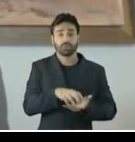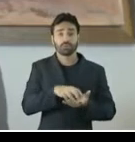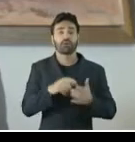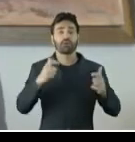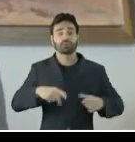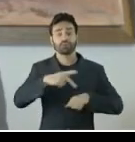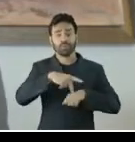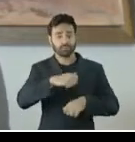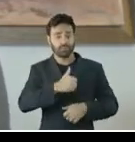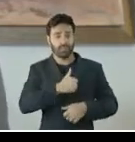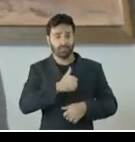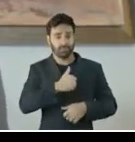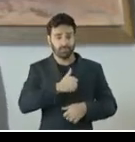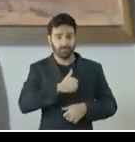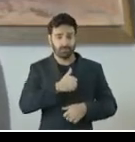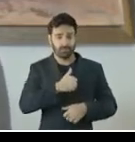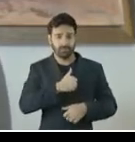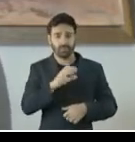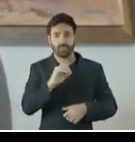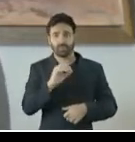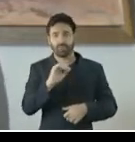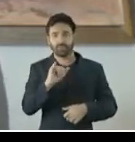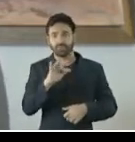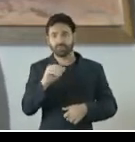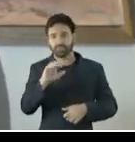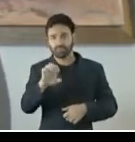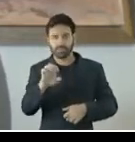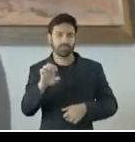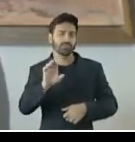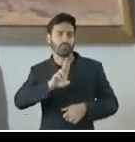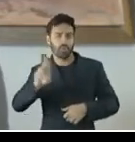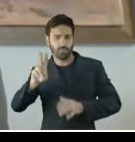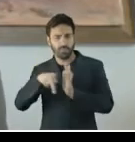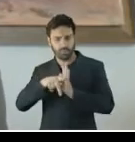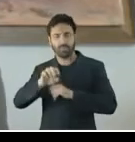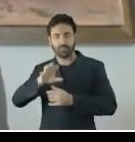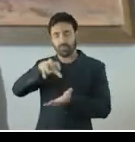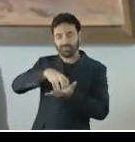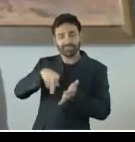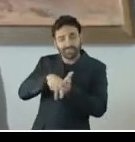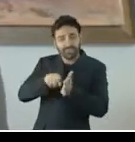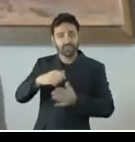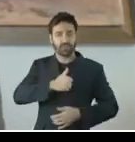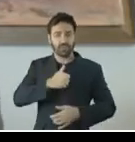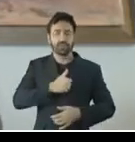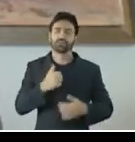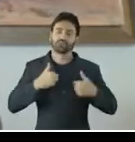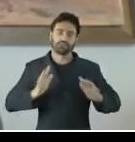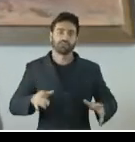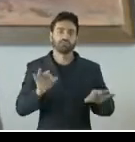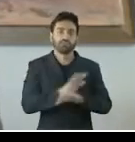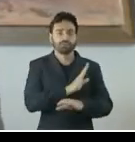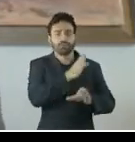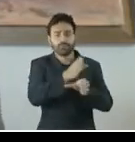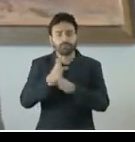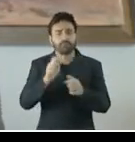Canadá, o Office of the Auditor General of Canada, por exemplo, já efetuou fiscalização em